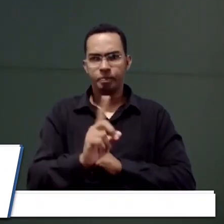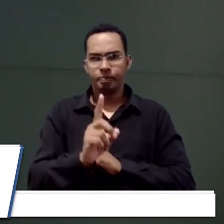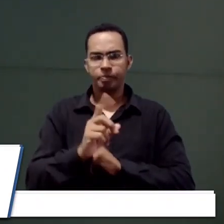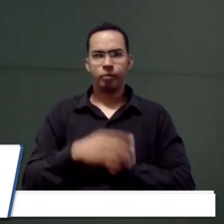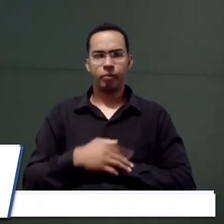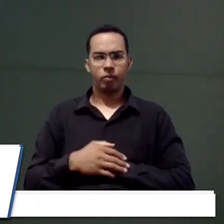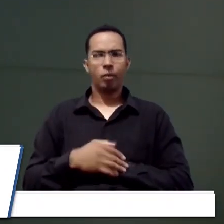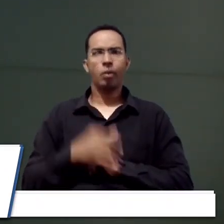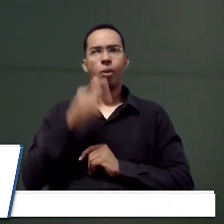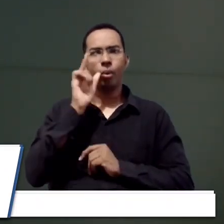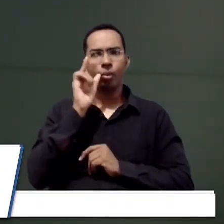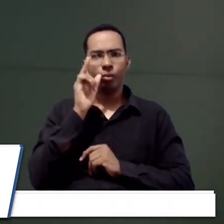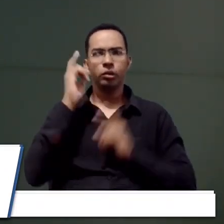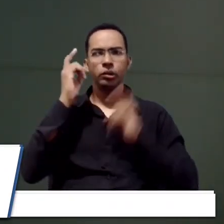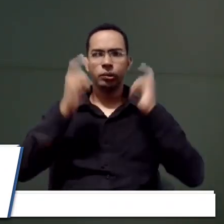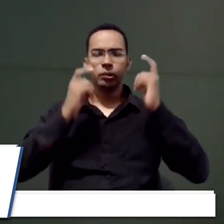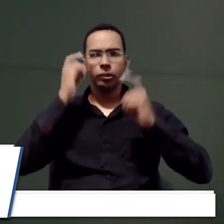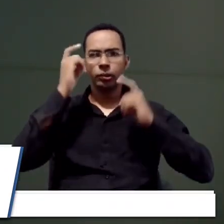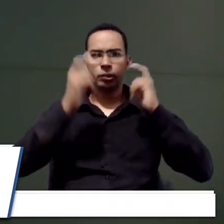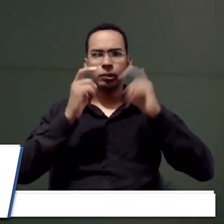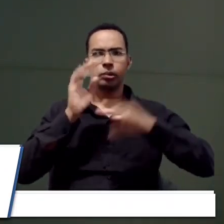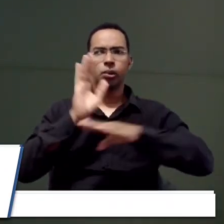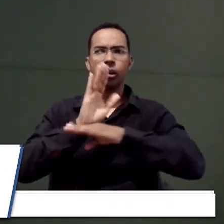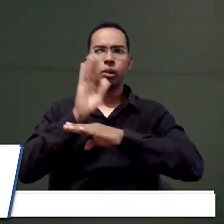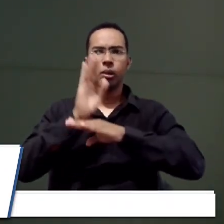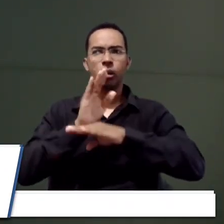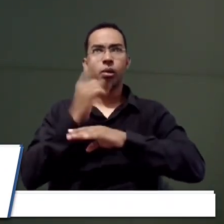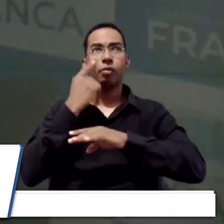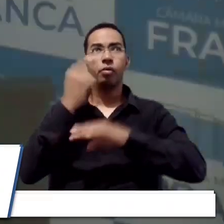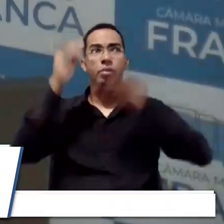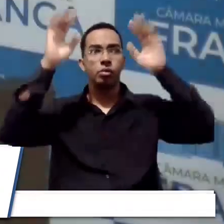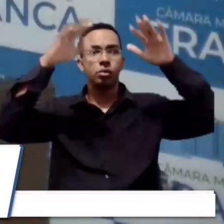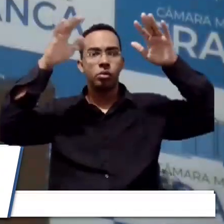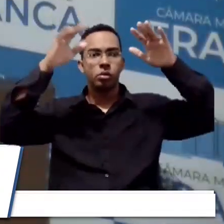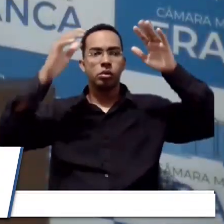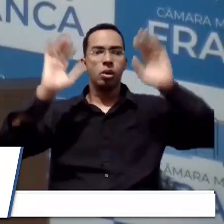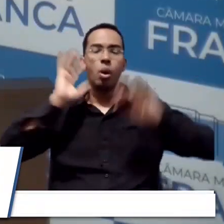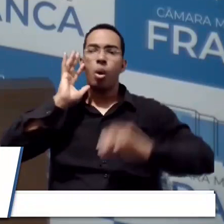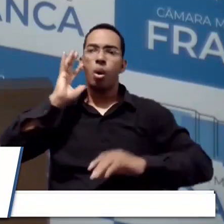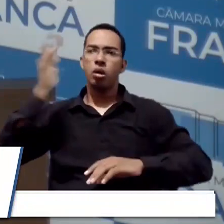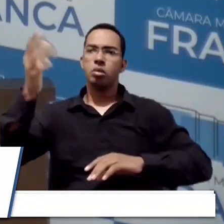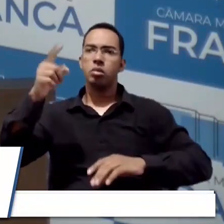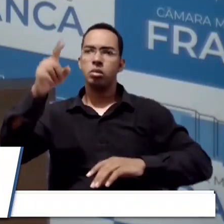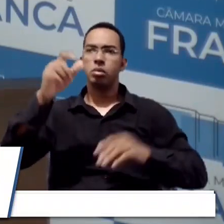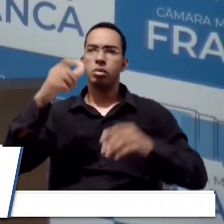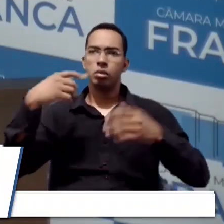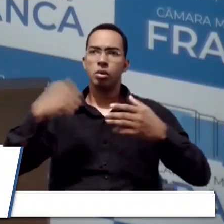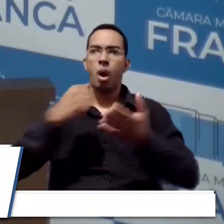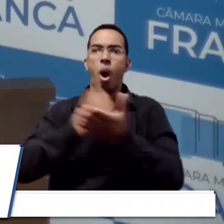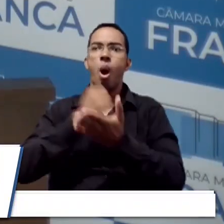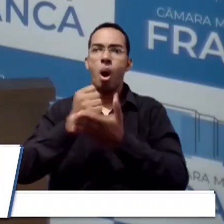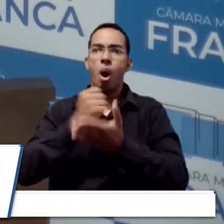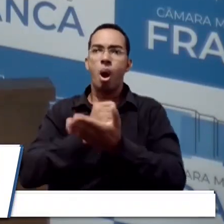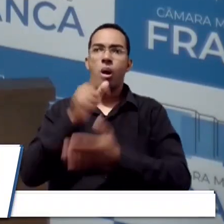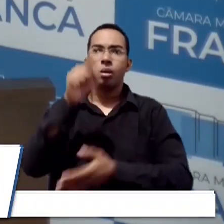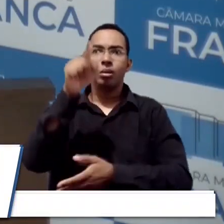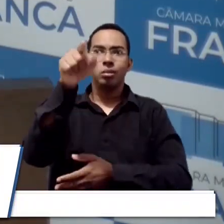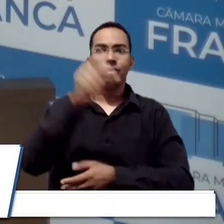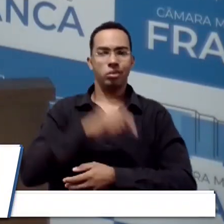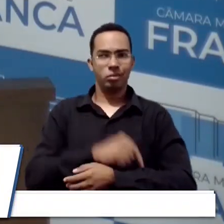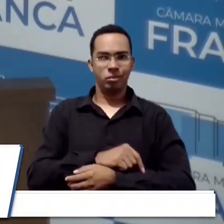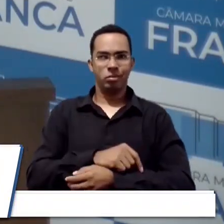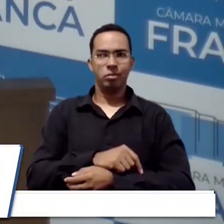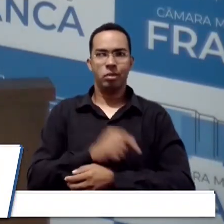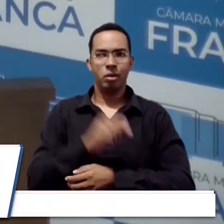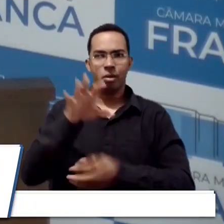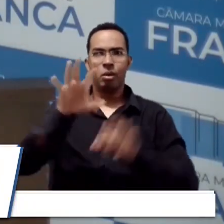Ontem eles estavam desesperados no período da tarde, prevendo a chuva que viria, eles tiveram que contratar a máquina para ir